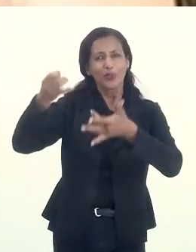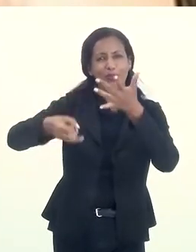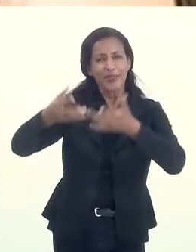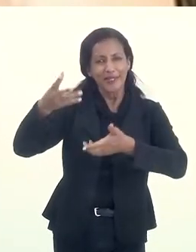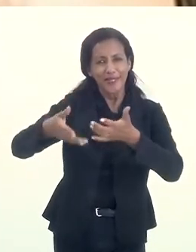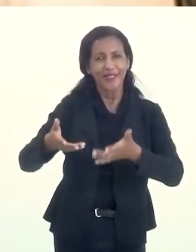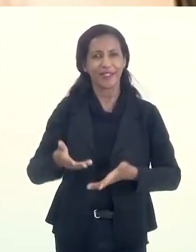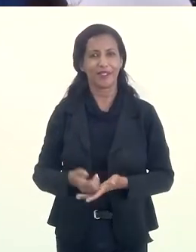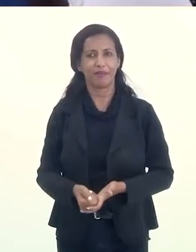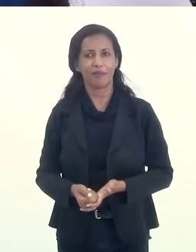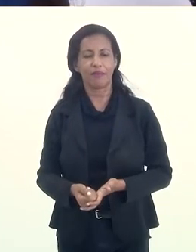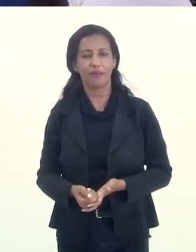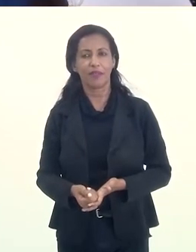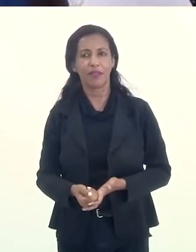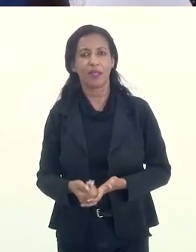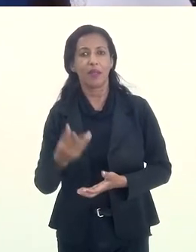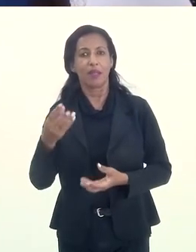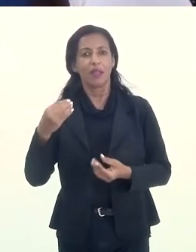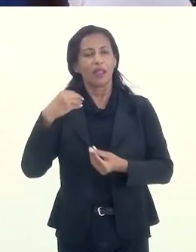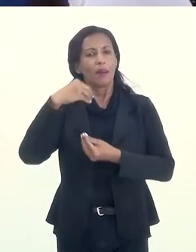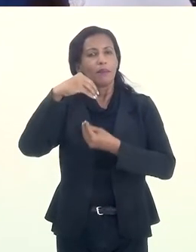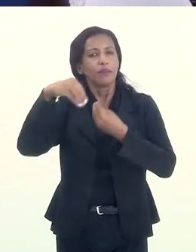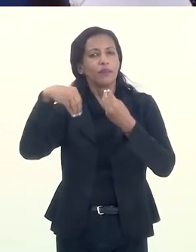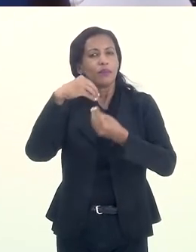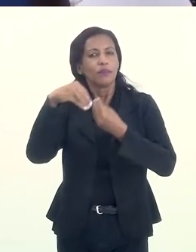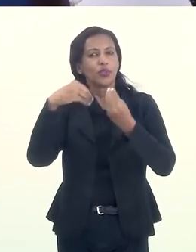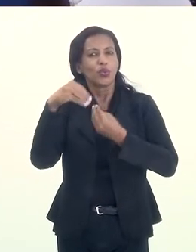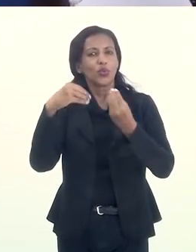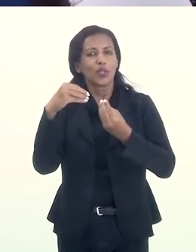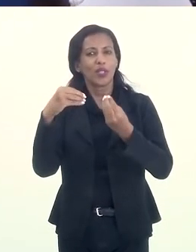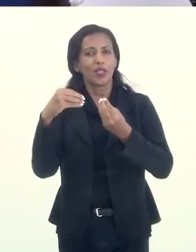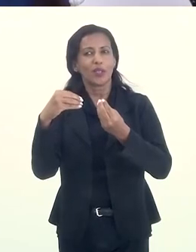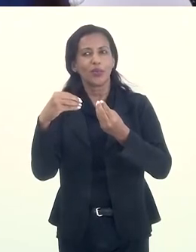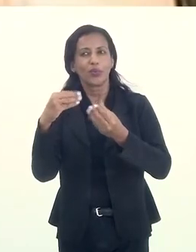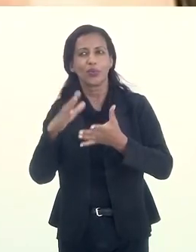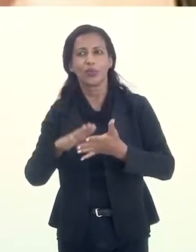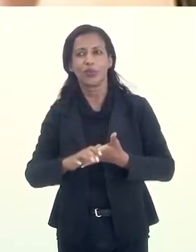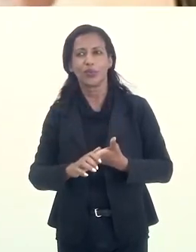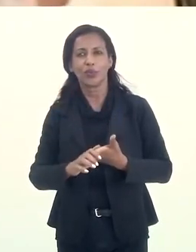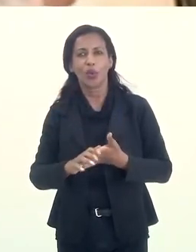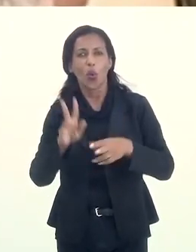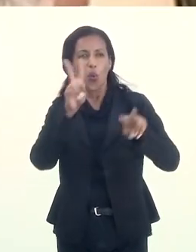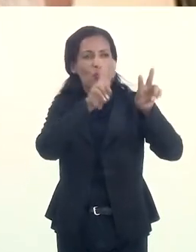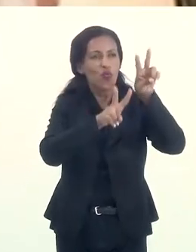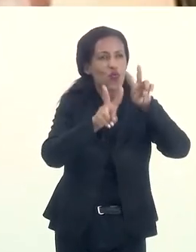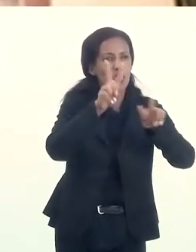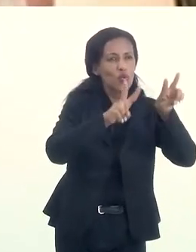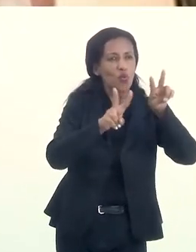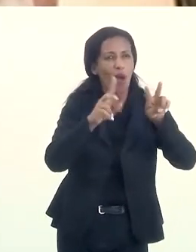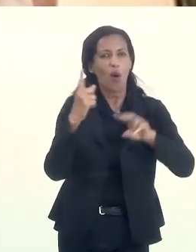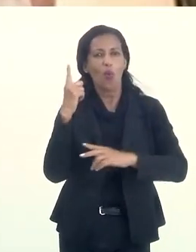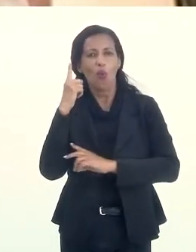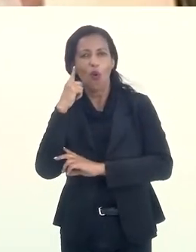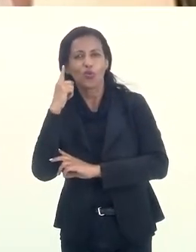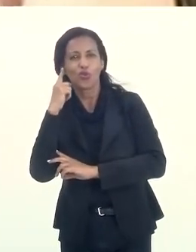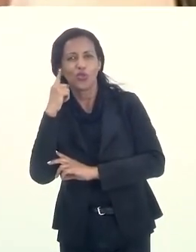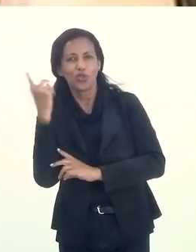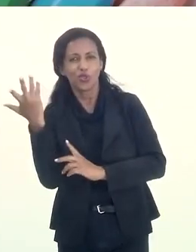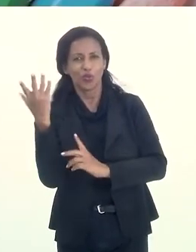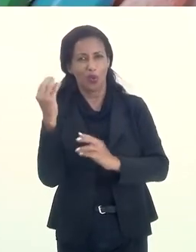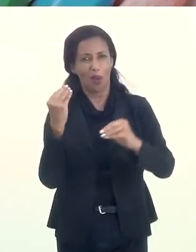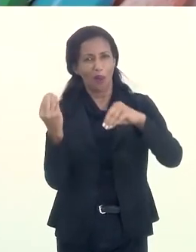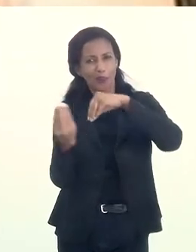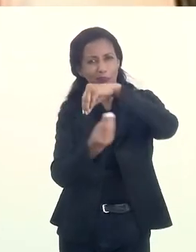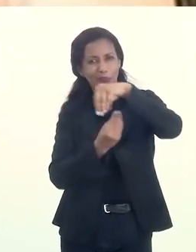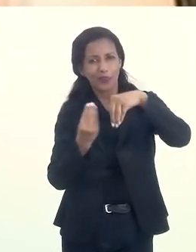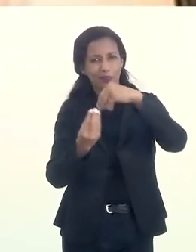figura poética. Porque está misturando o auditivo com o visual, porque não há